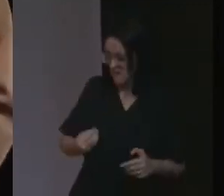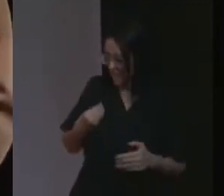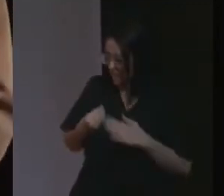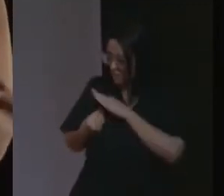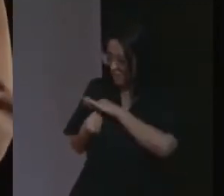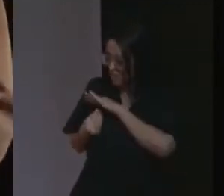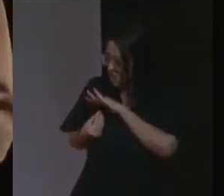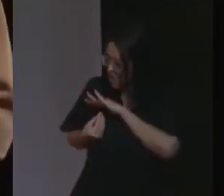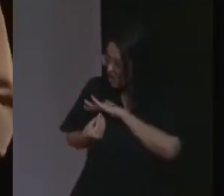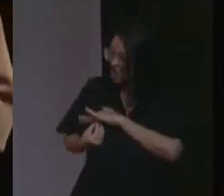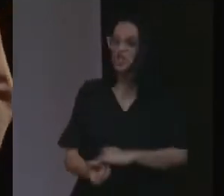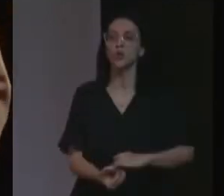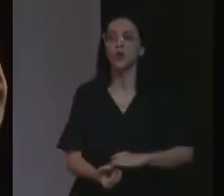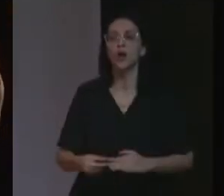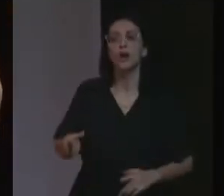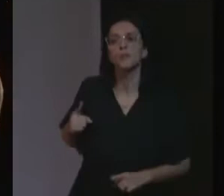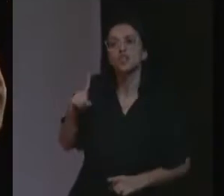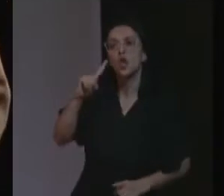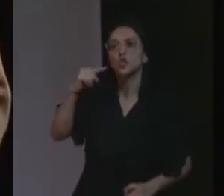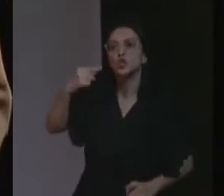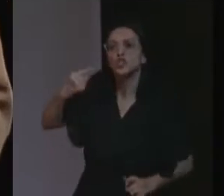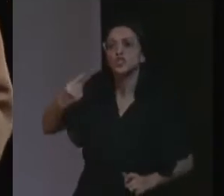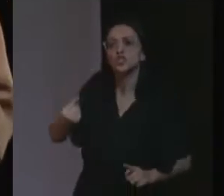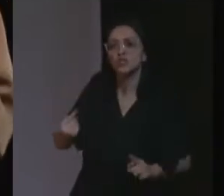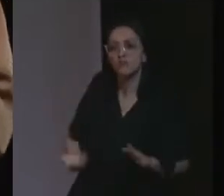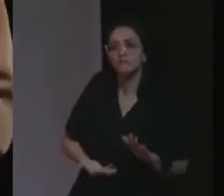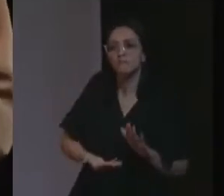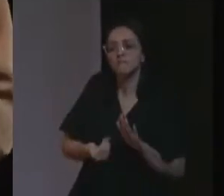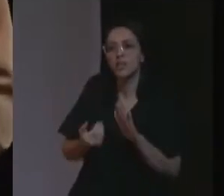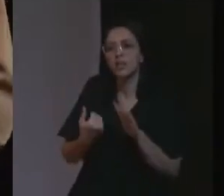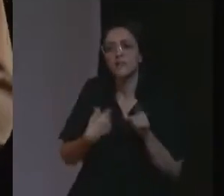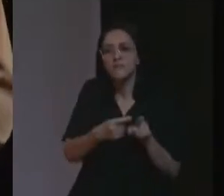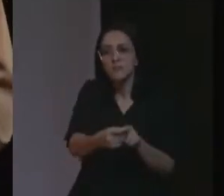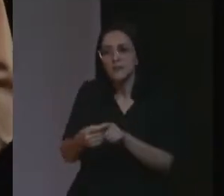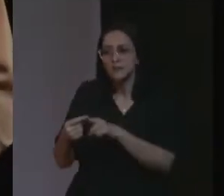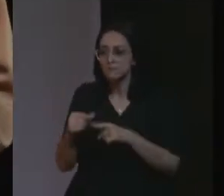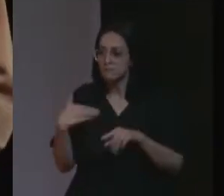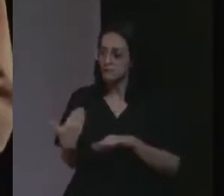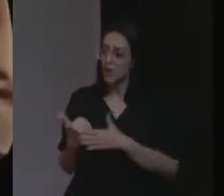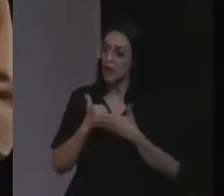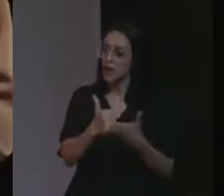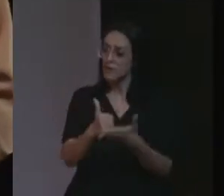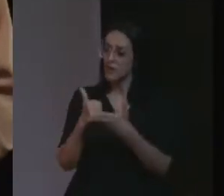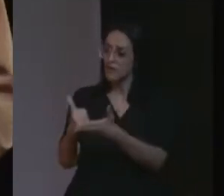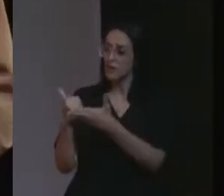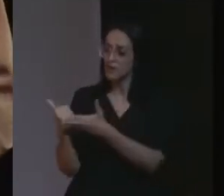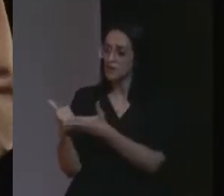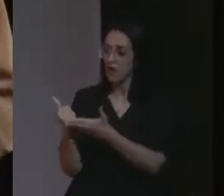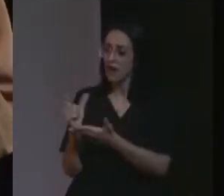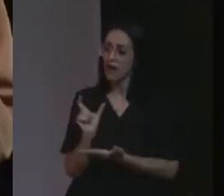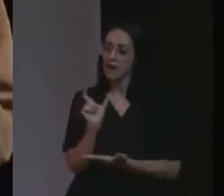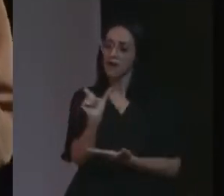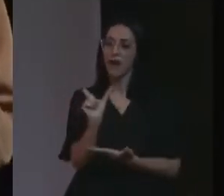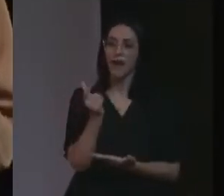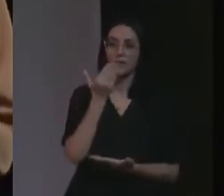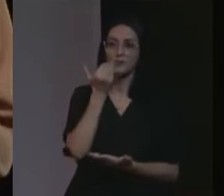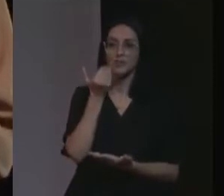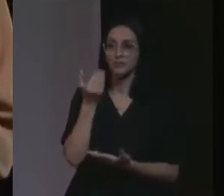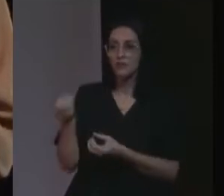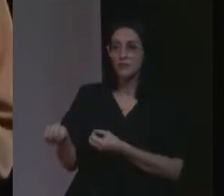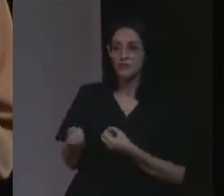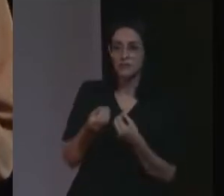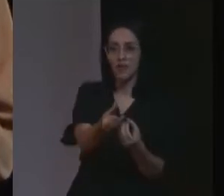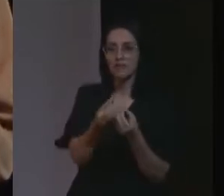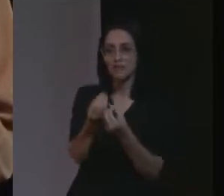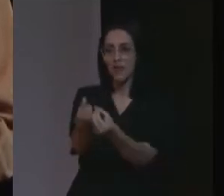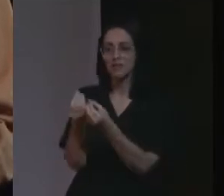tira a vida todo dia quando eu vou na periferia, e eu vejo, porque hoje, quando eu vou levar um cartão de alimentação que a gente ganha para poder